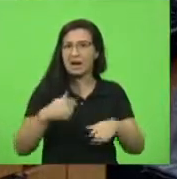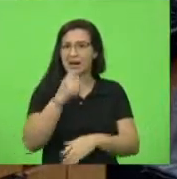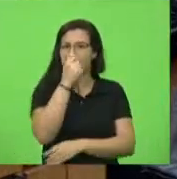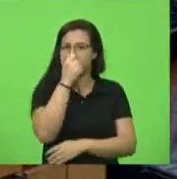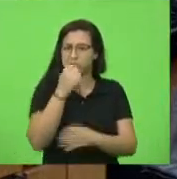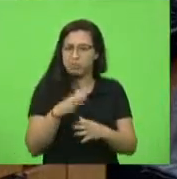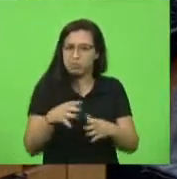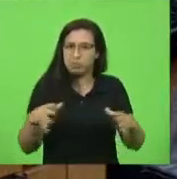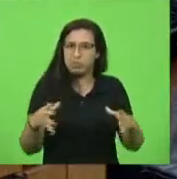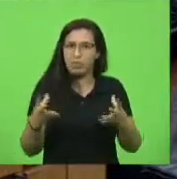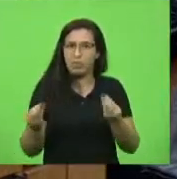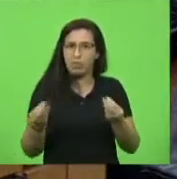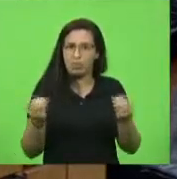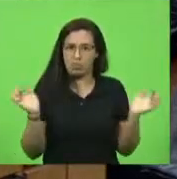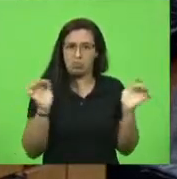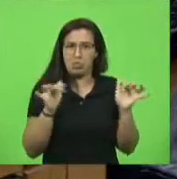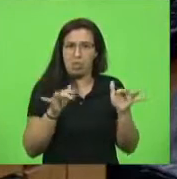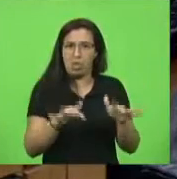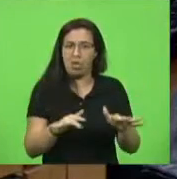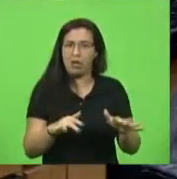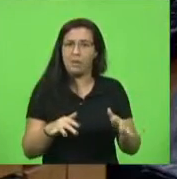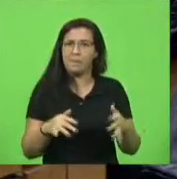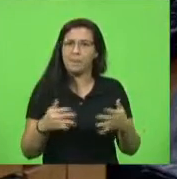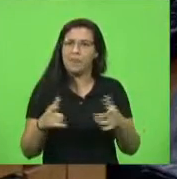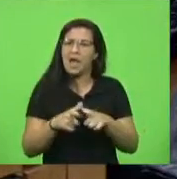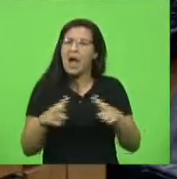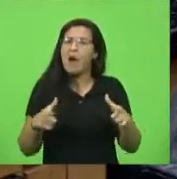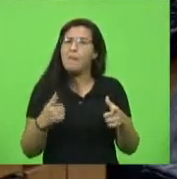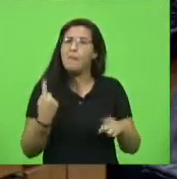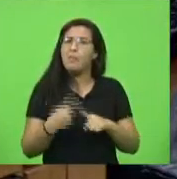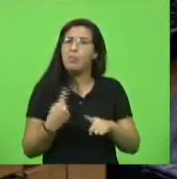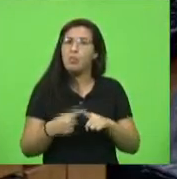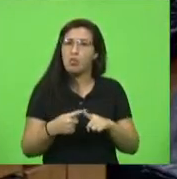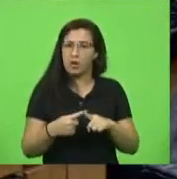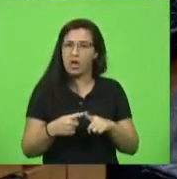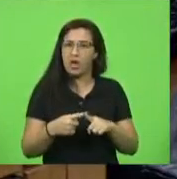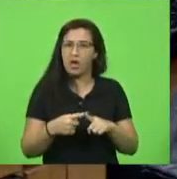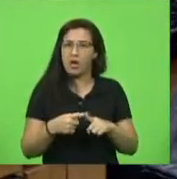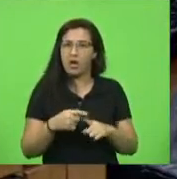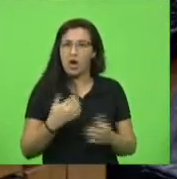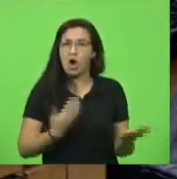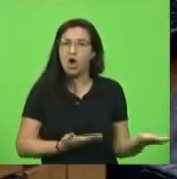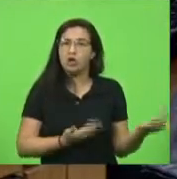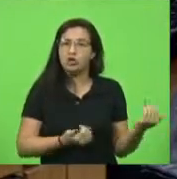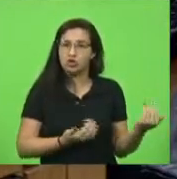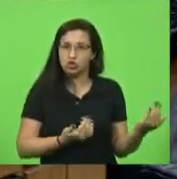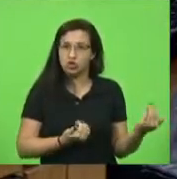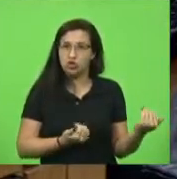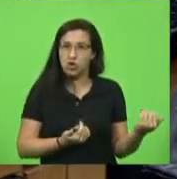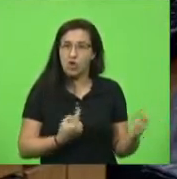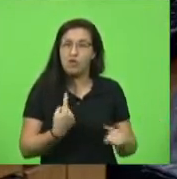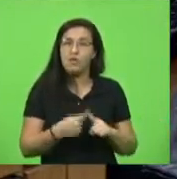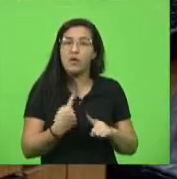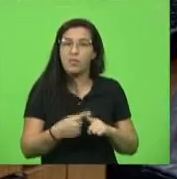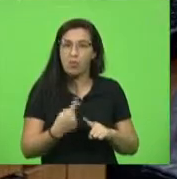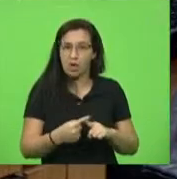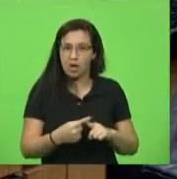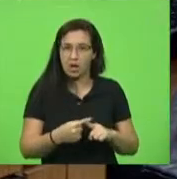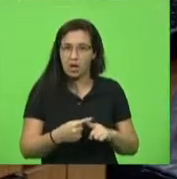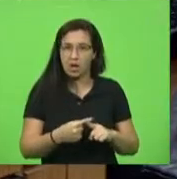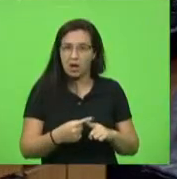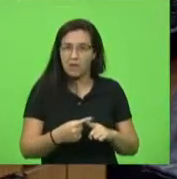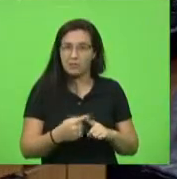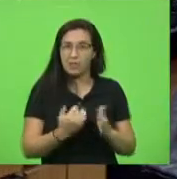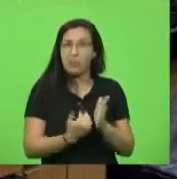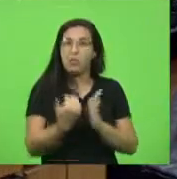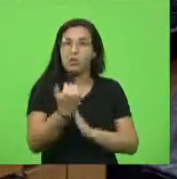Por que que agora aumentou a mortandade, vamos dizer assim, de gente mais jovem? Por